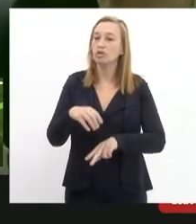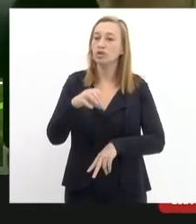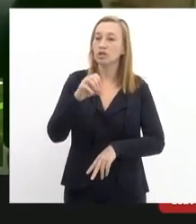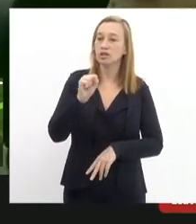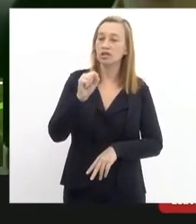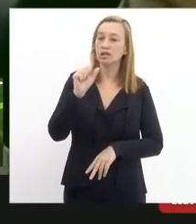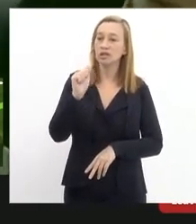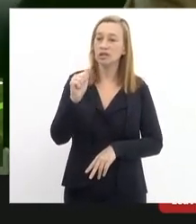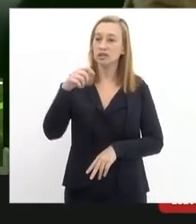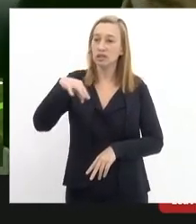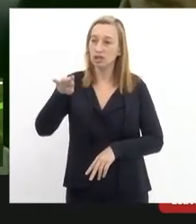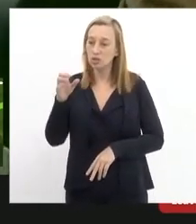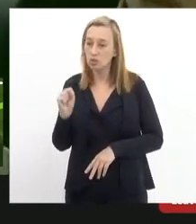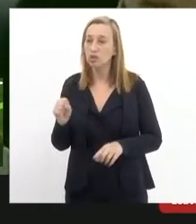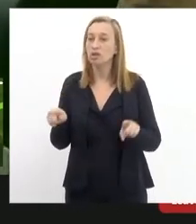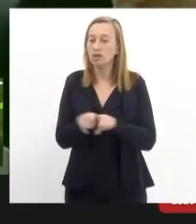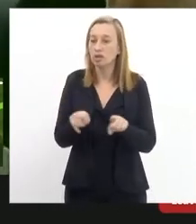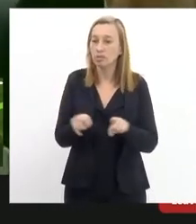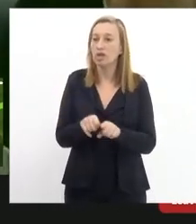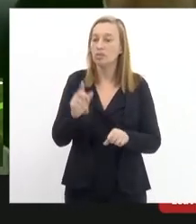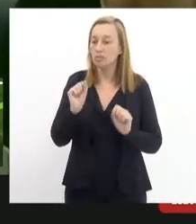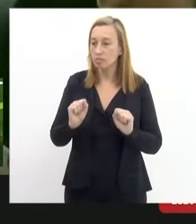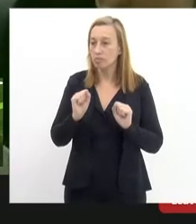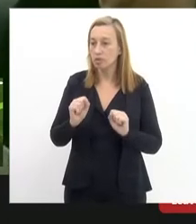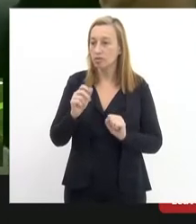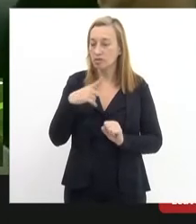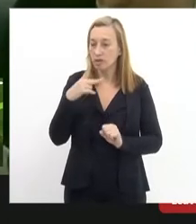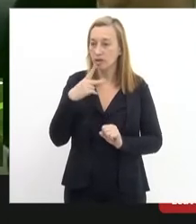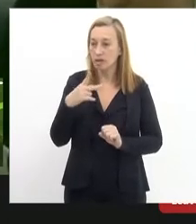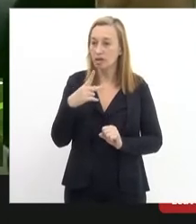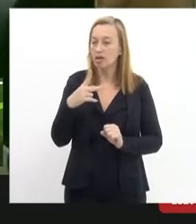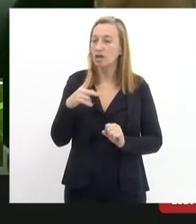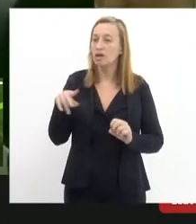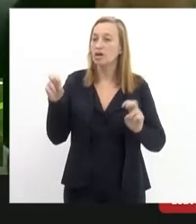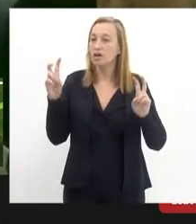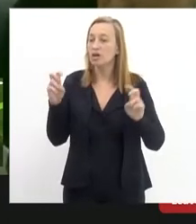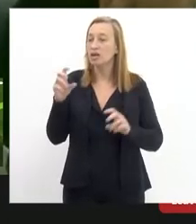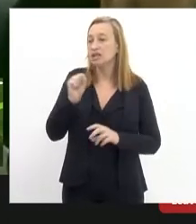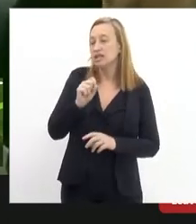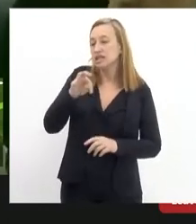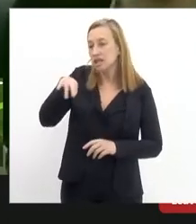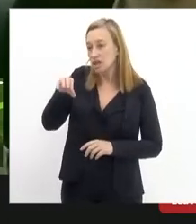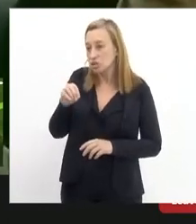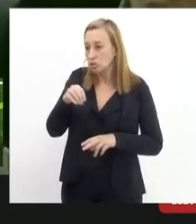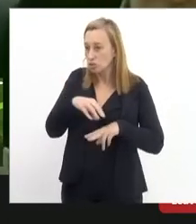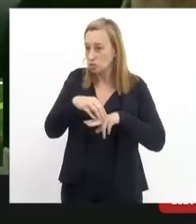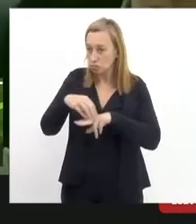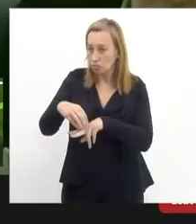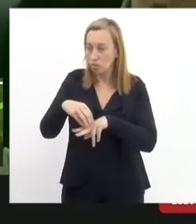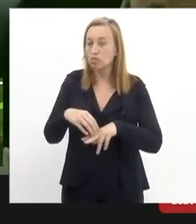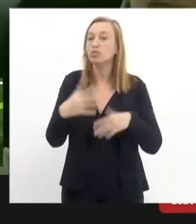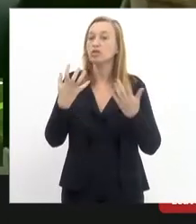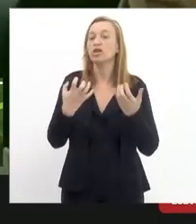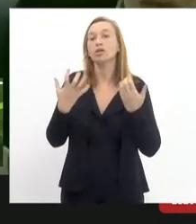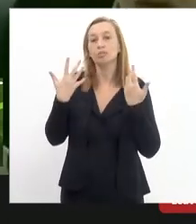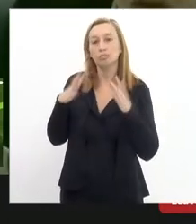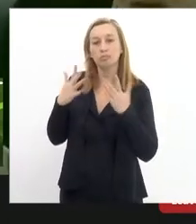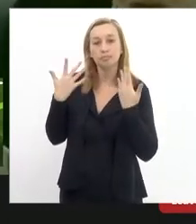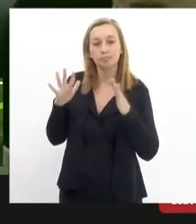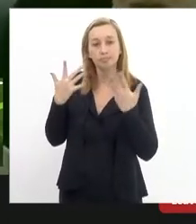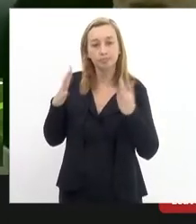eu preciso fazer algumas considerações no que diz respeito ao ponte de Santos eu gostaria de parabenizar